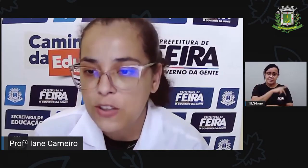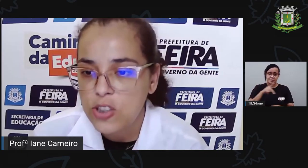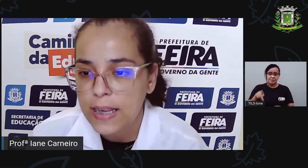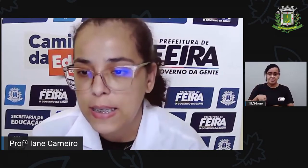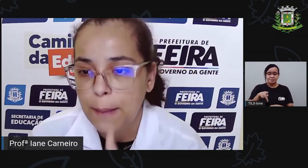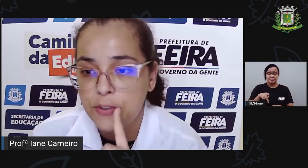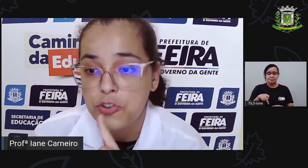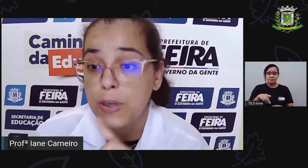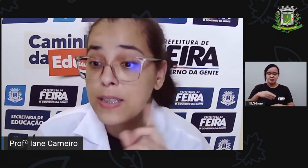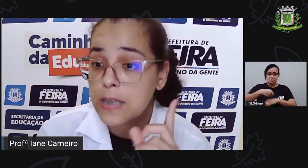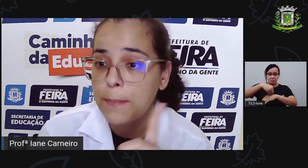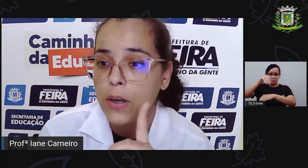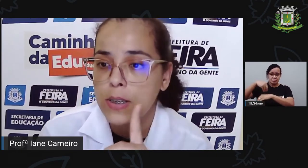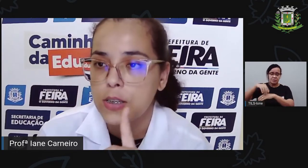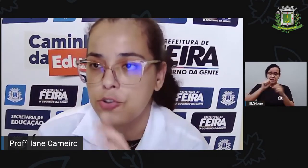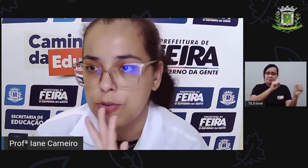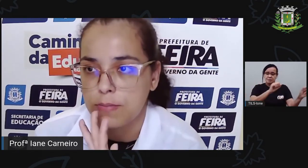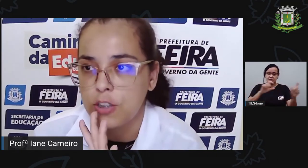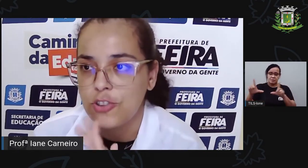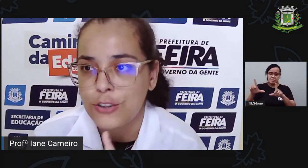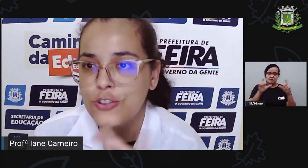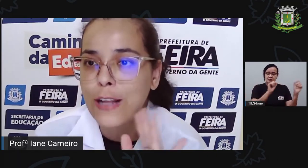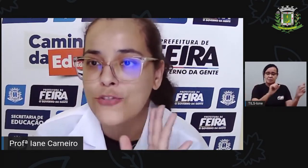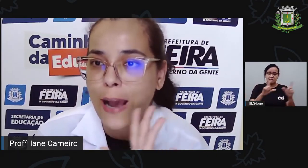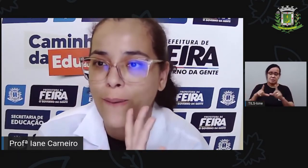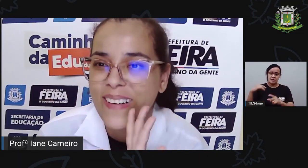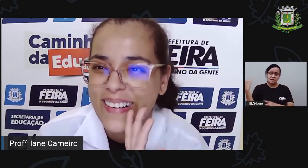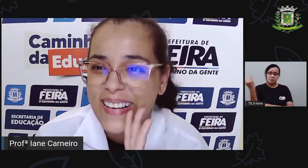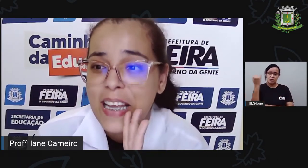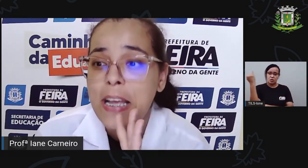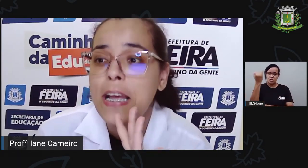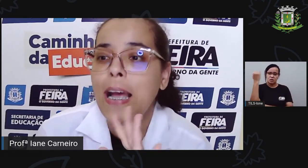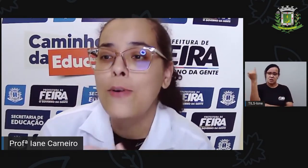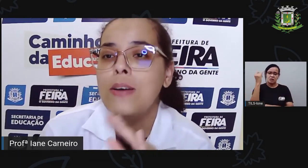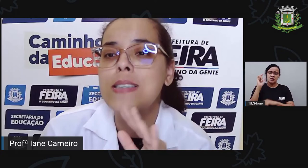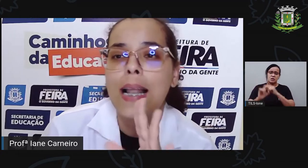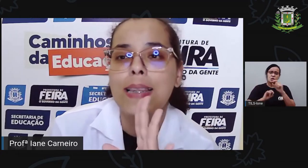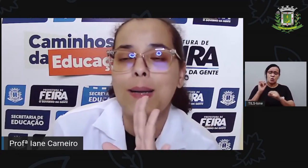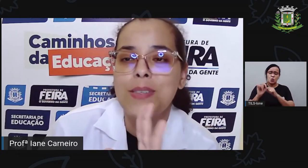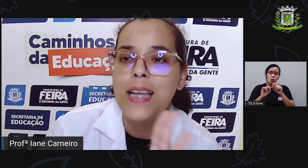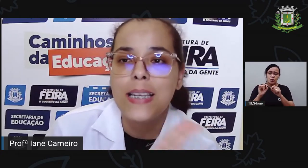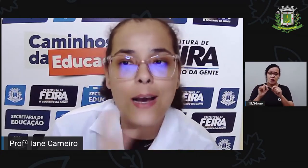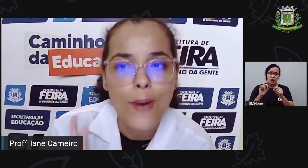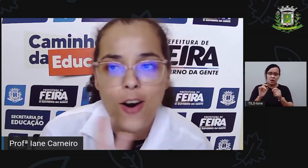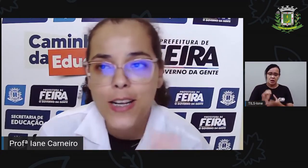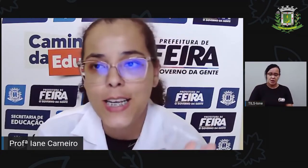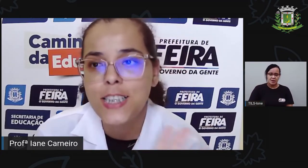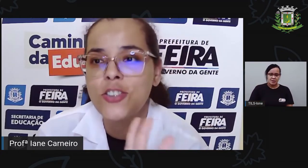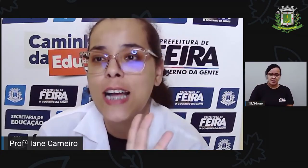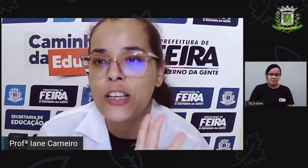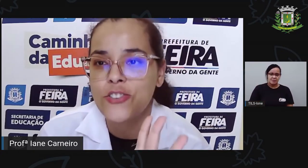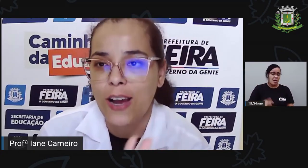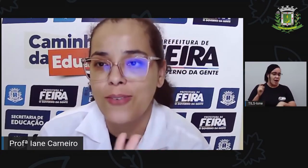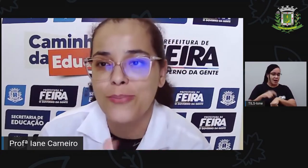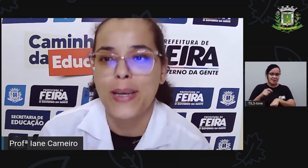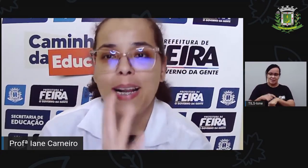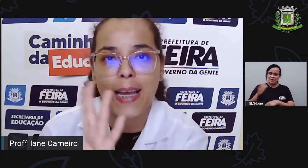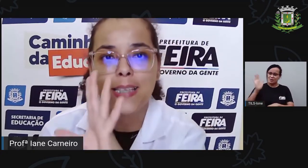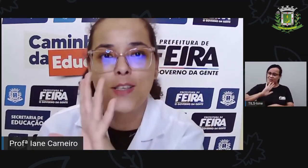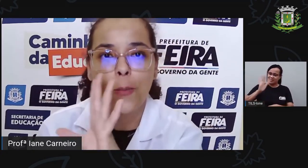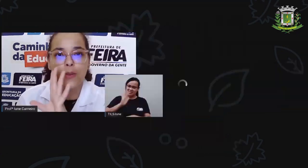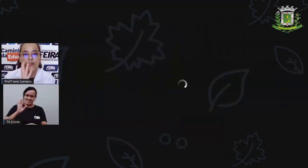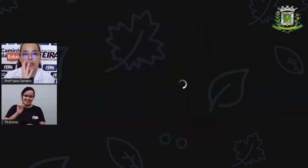compartilhar aqui rapidinho que isso é importante, antes da gente dar tchau. Igual os teletubbies, né, não é hora ainda de dar tchau.